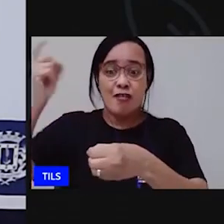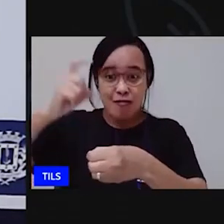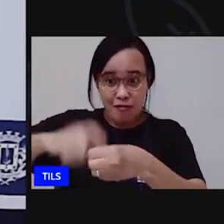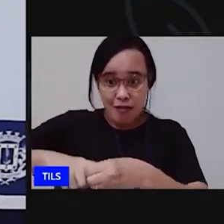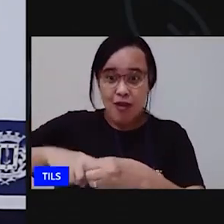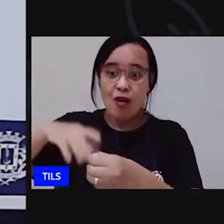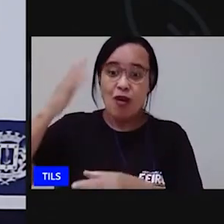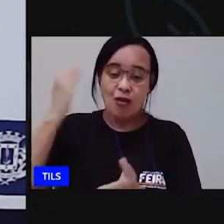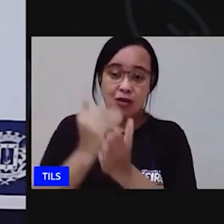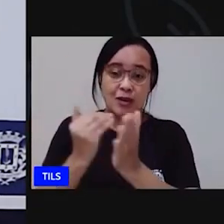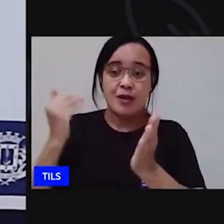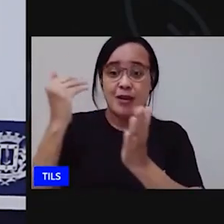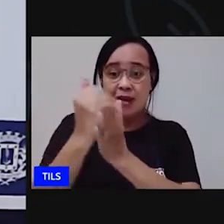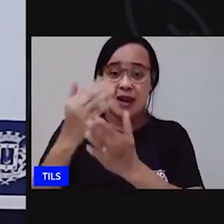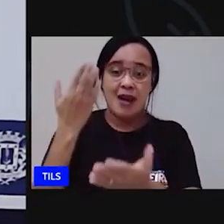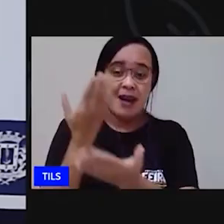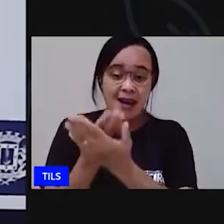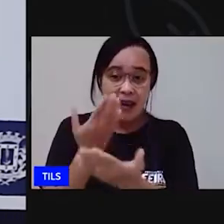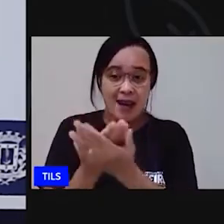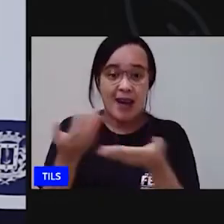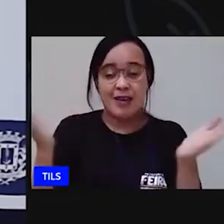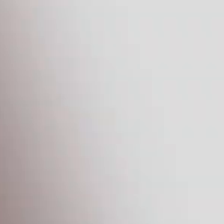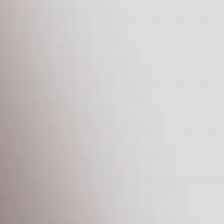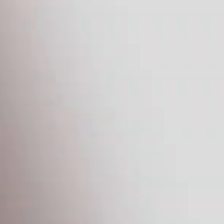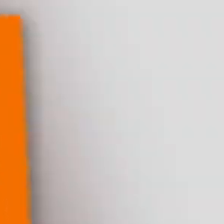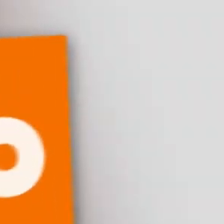tchau tchau até logo